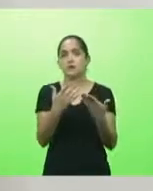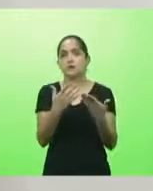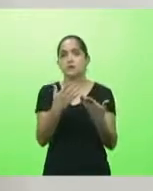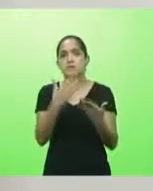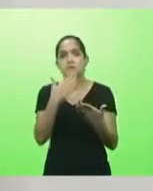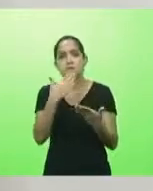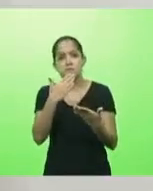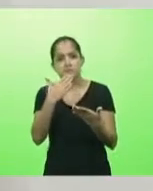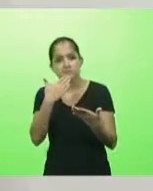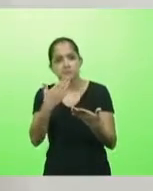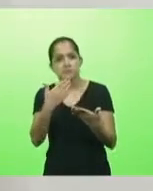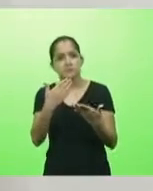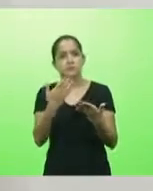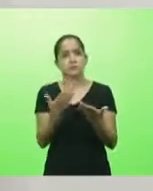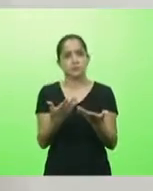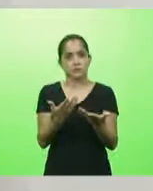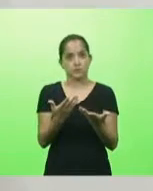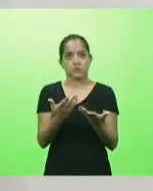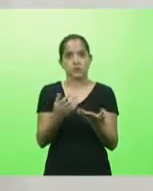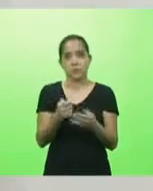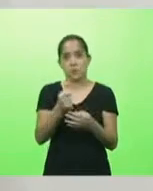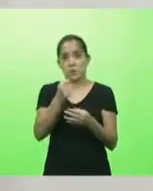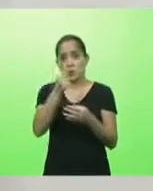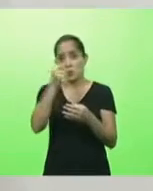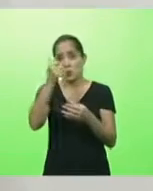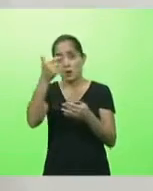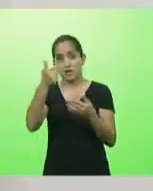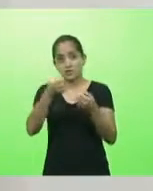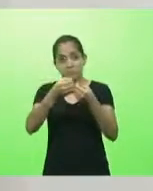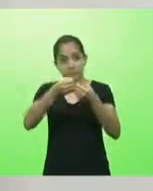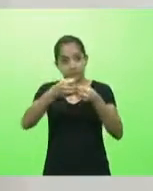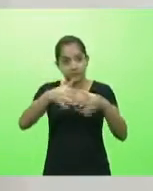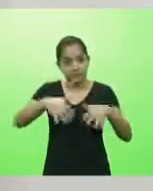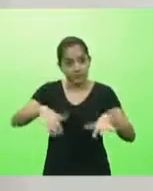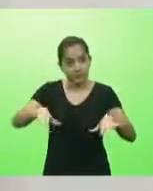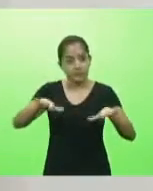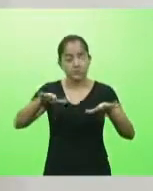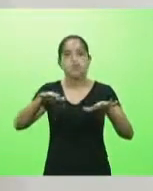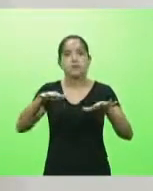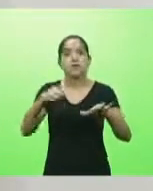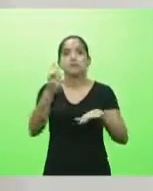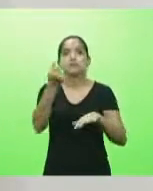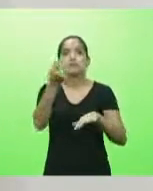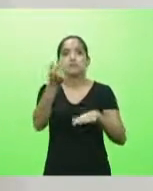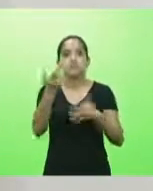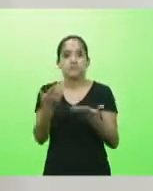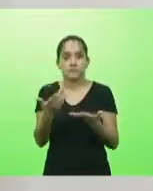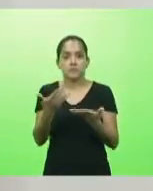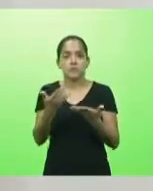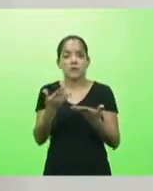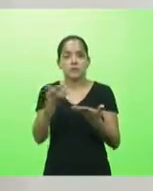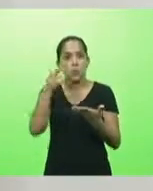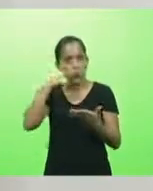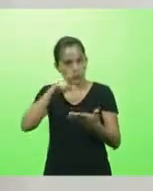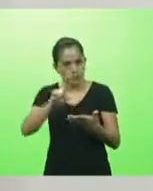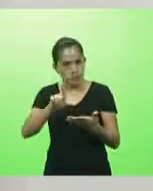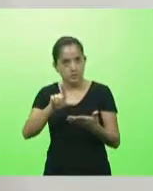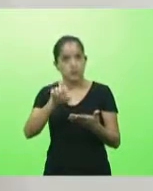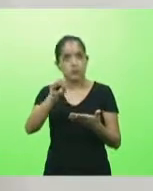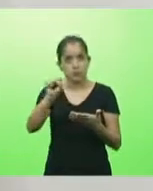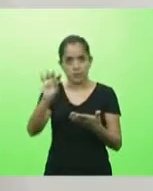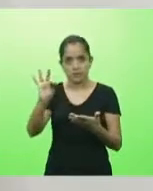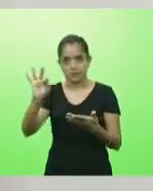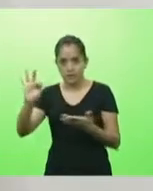incomodaram, quase trouxeram a falência do Brasil, pedindo a sua autonomia. E conseguiram. O STF cedeu essa